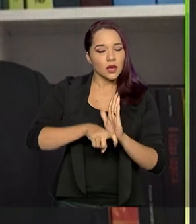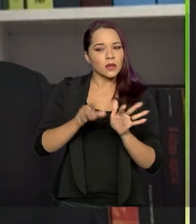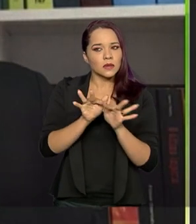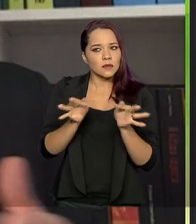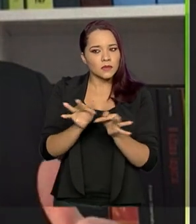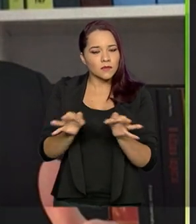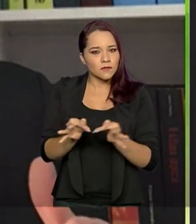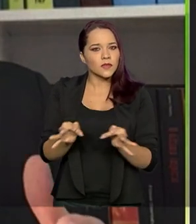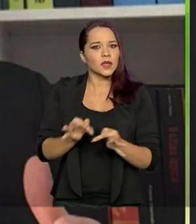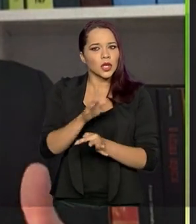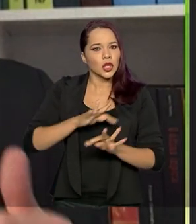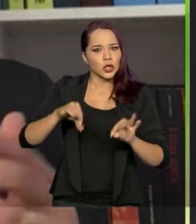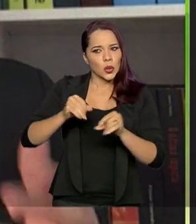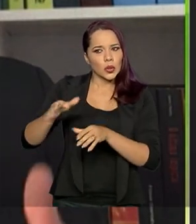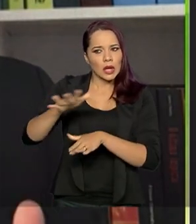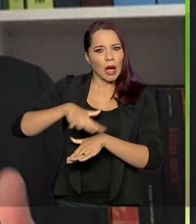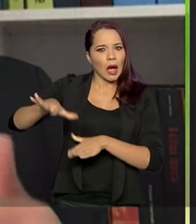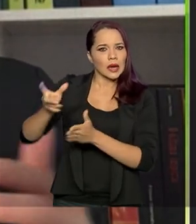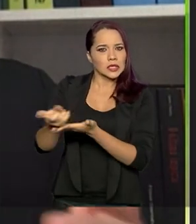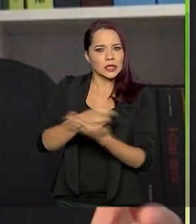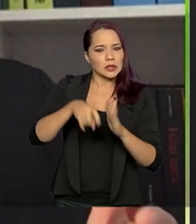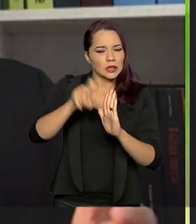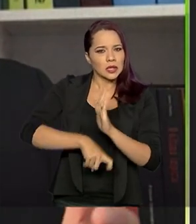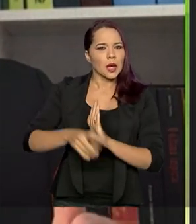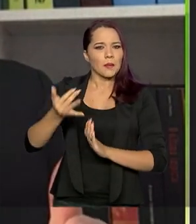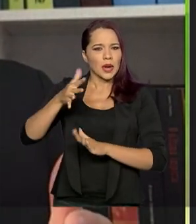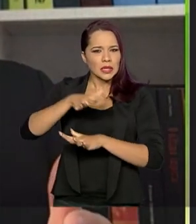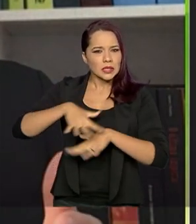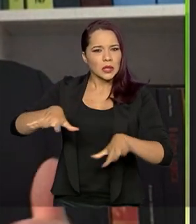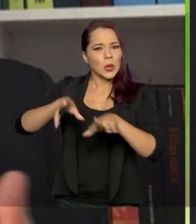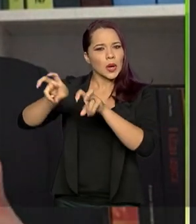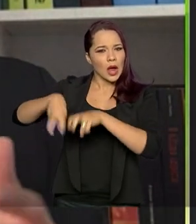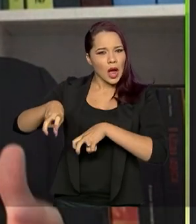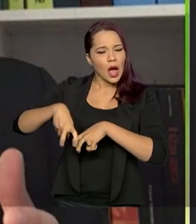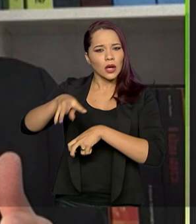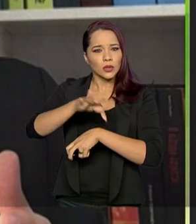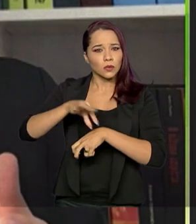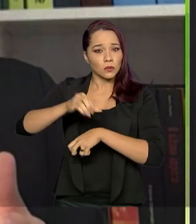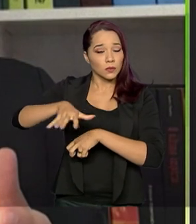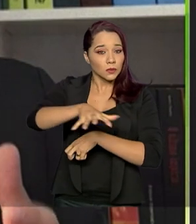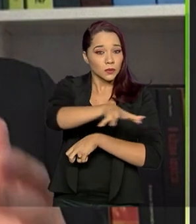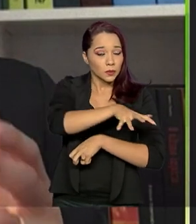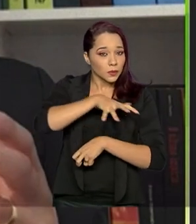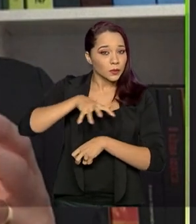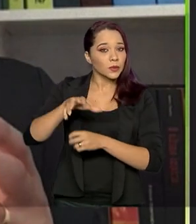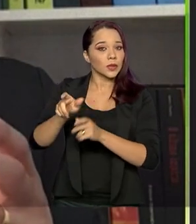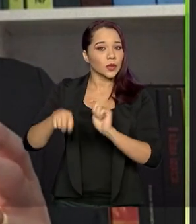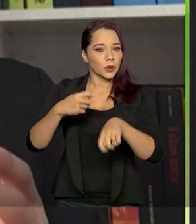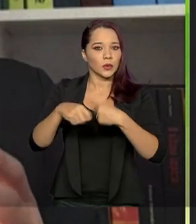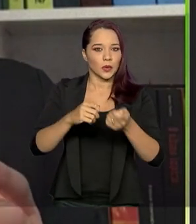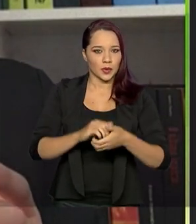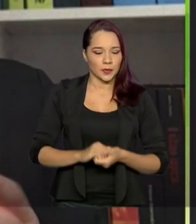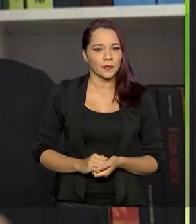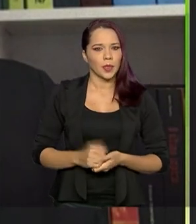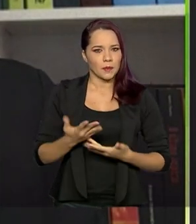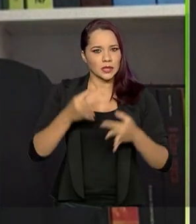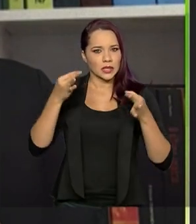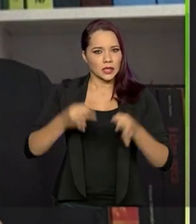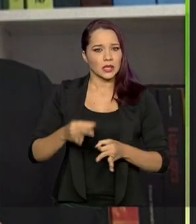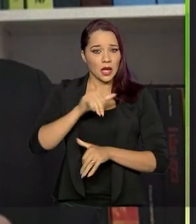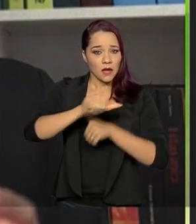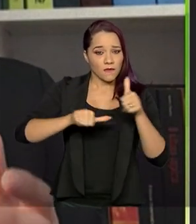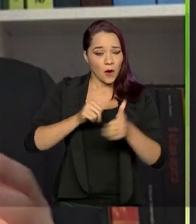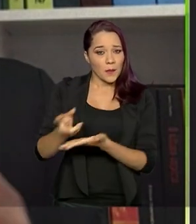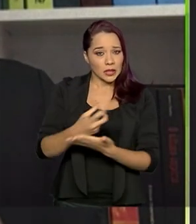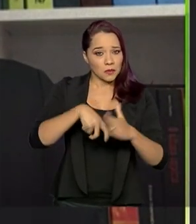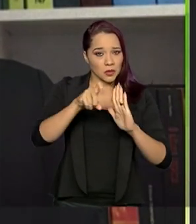toda a cadeia tributária para o agro, para todos os setores econômicos, mas sem sombra de dúvida que a reforma tributária, seja ela